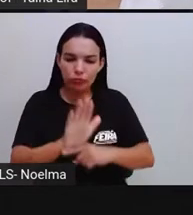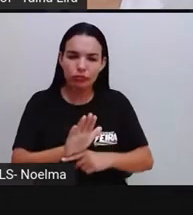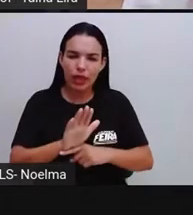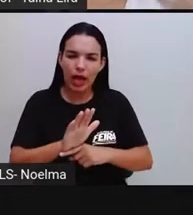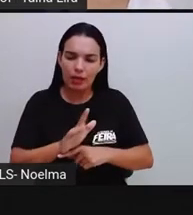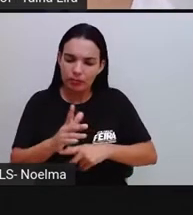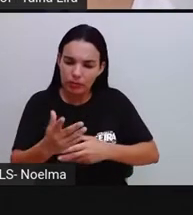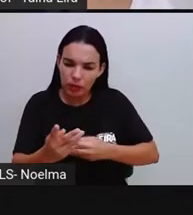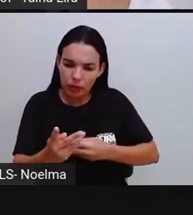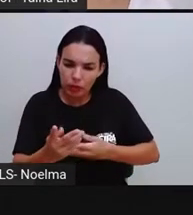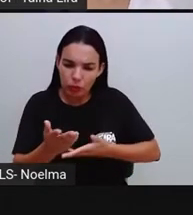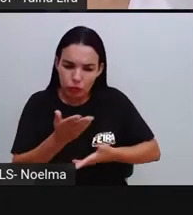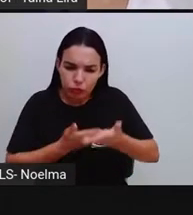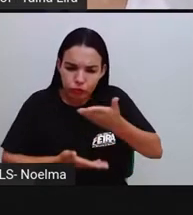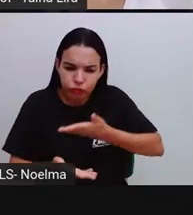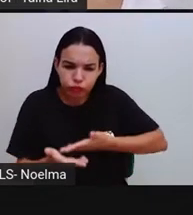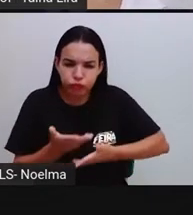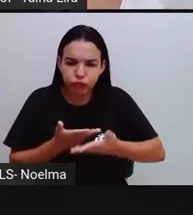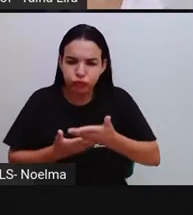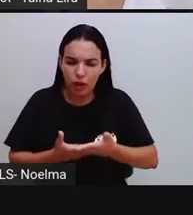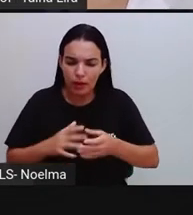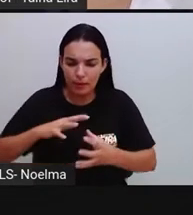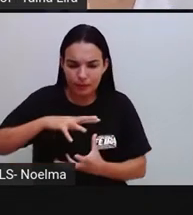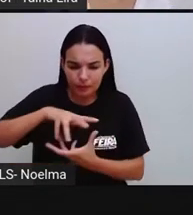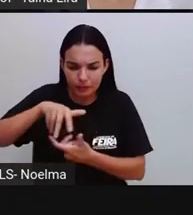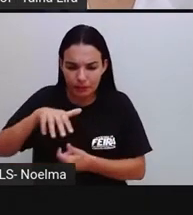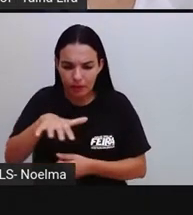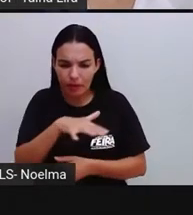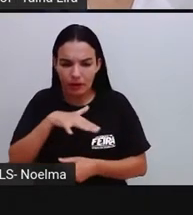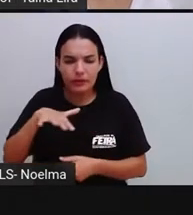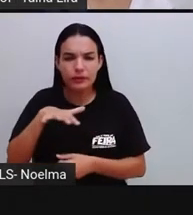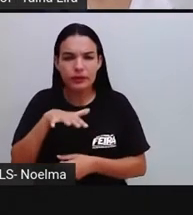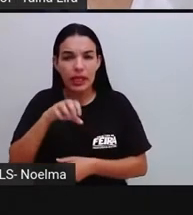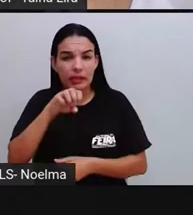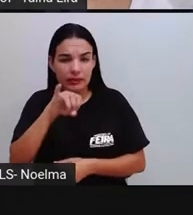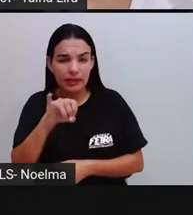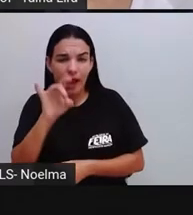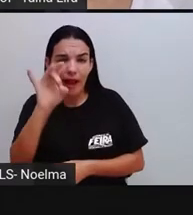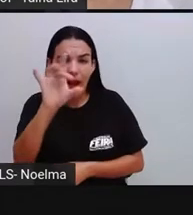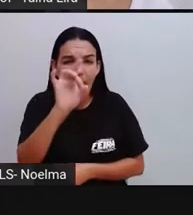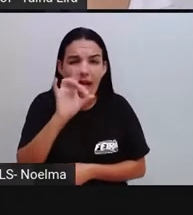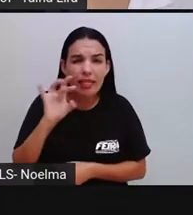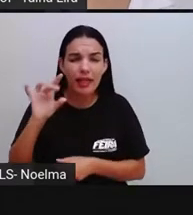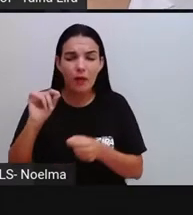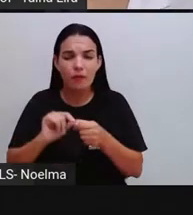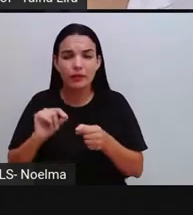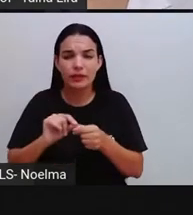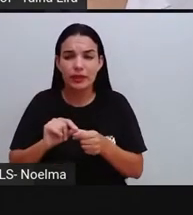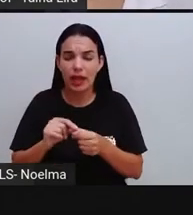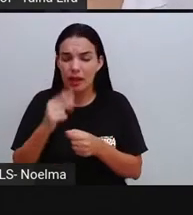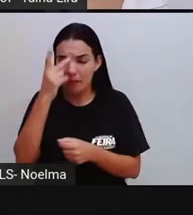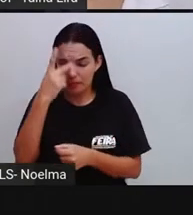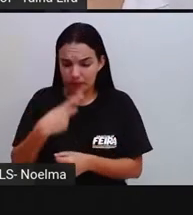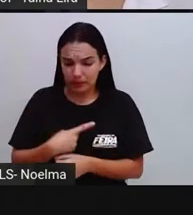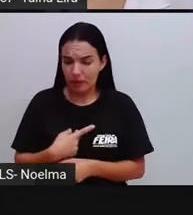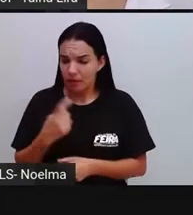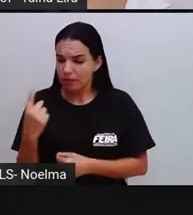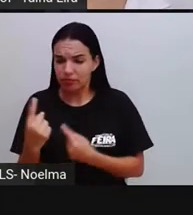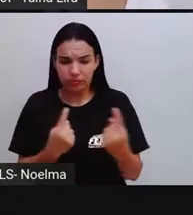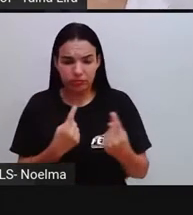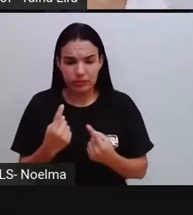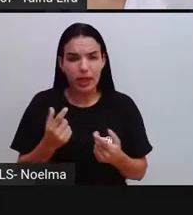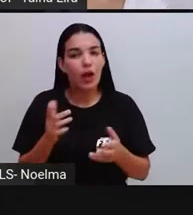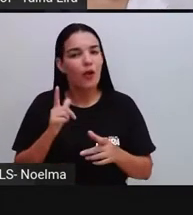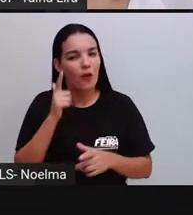manutenção do meio ambiente como todo, porque se cada um fizer a sua parte, a gente consegue, né? Cuidar aí do